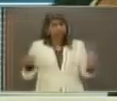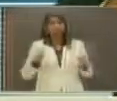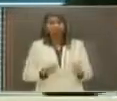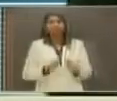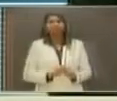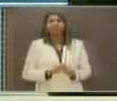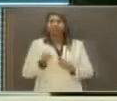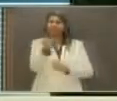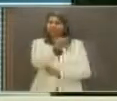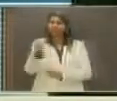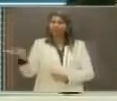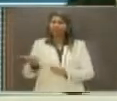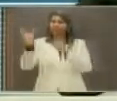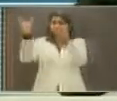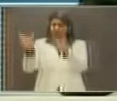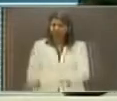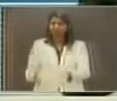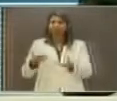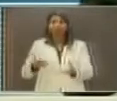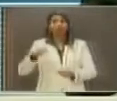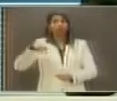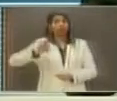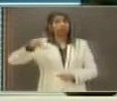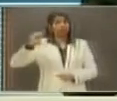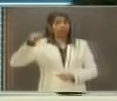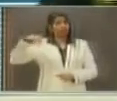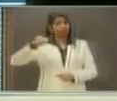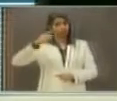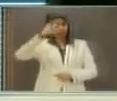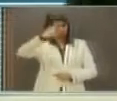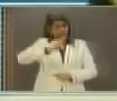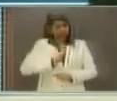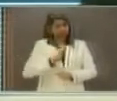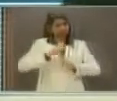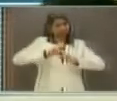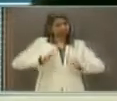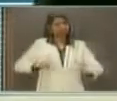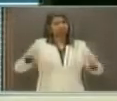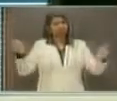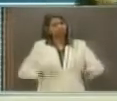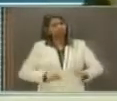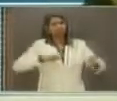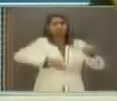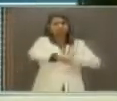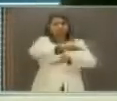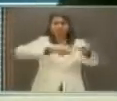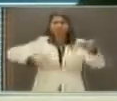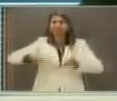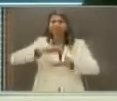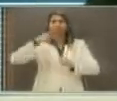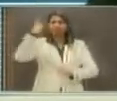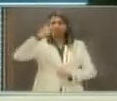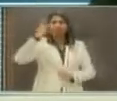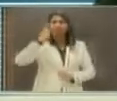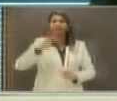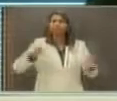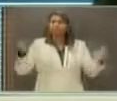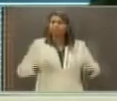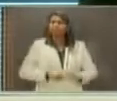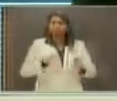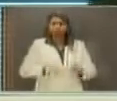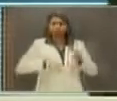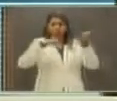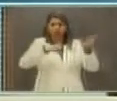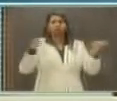esse perfil de senador que nós temos. Nelson Júnior é senador, não. Vai buscar dialogar com o povo da Paraíba, com os interesses dos paraibanos, e vai discutir no Congresso Nacional,